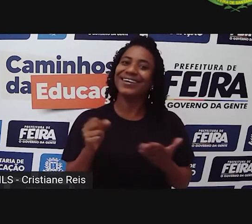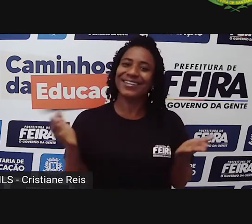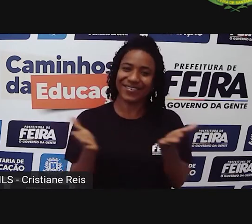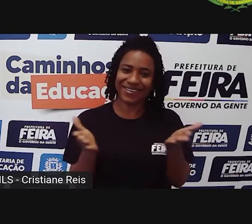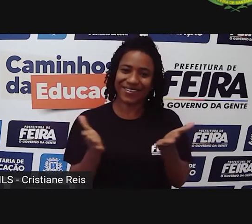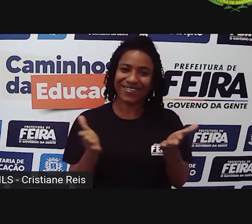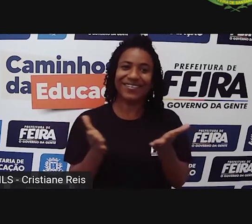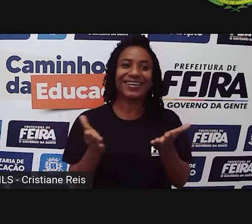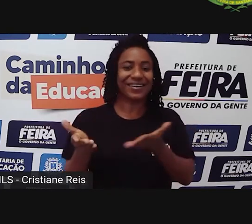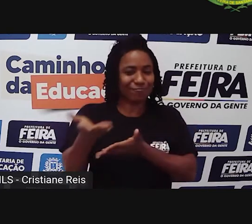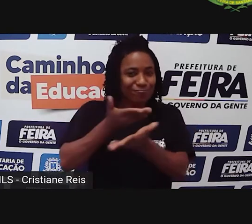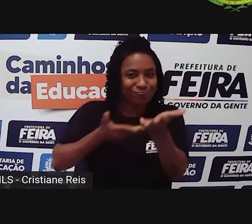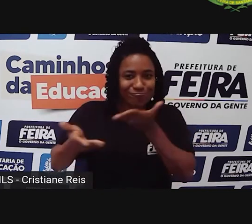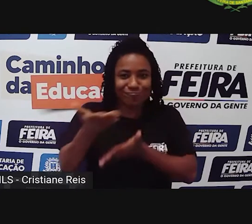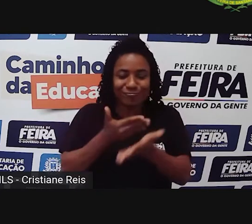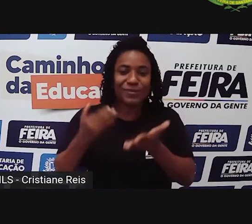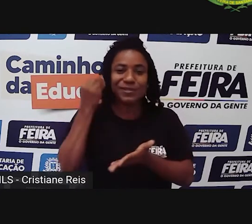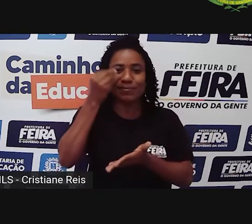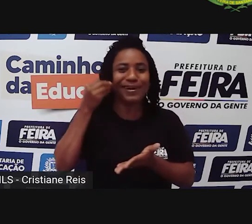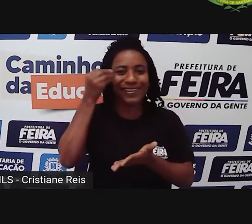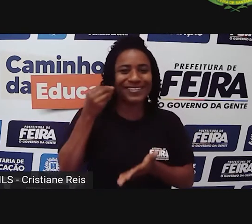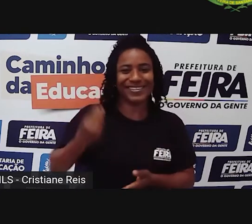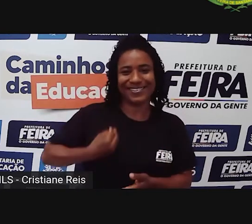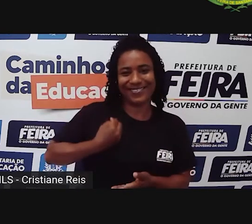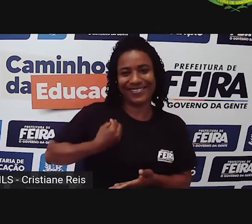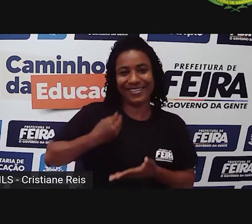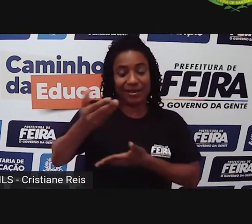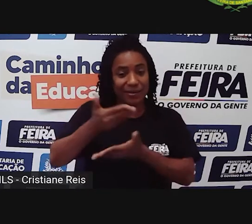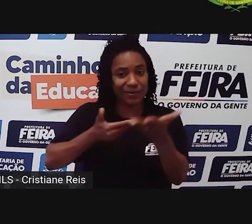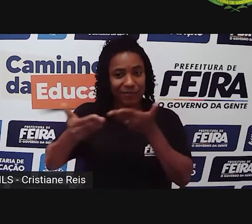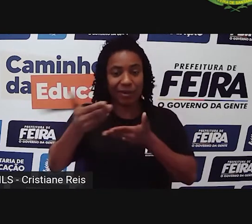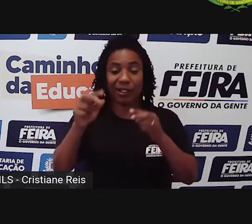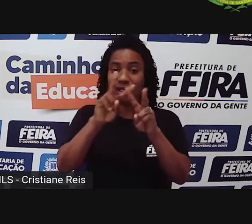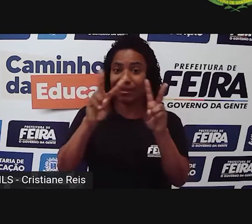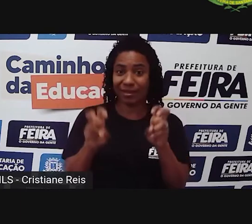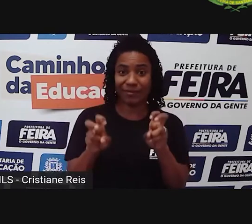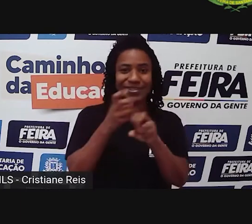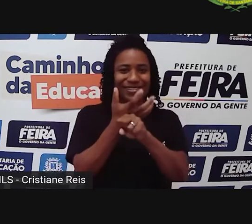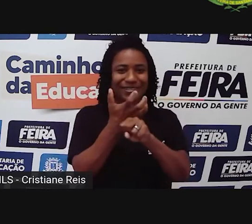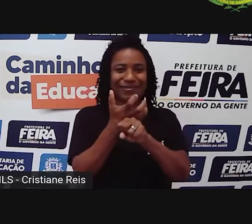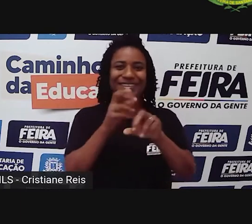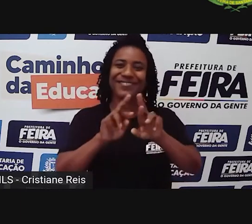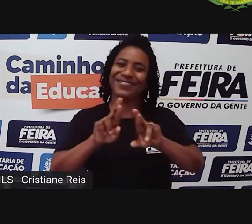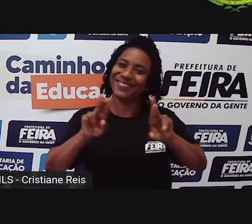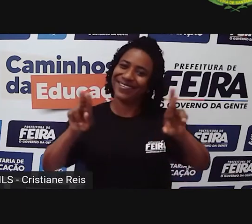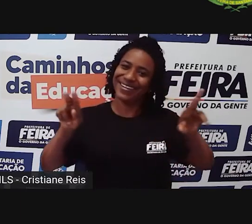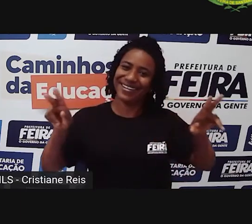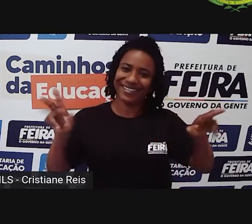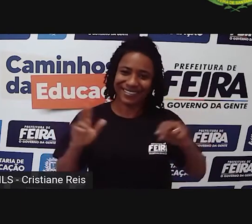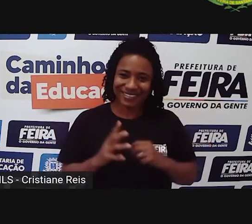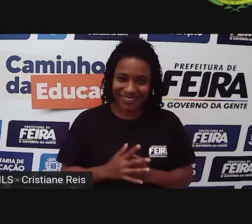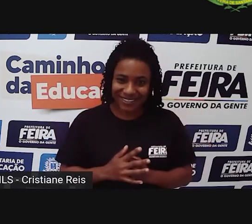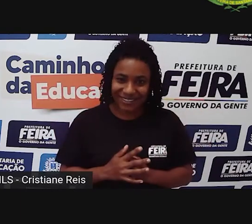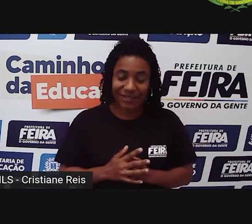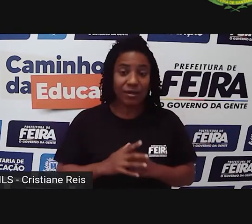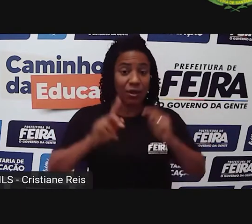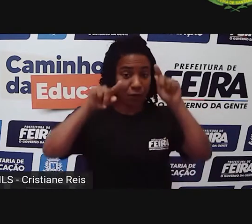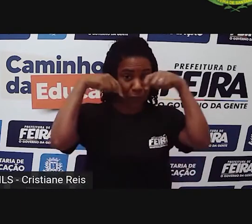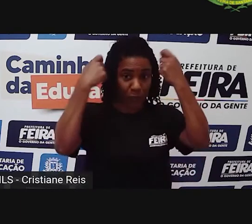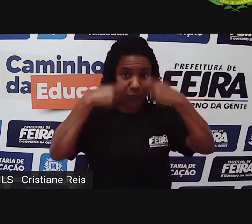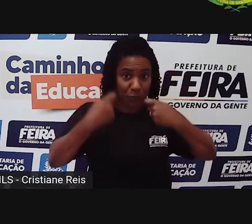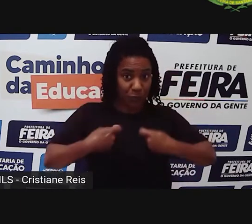e Viveres, onde a vai discutir vários temas transversais a diversas disciplinas. Bom, vou fazer agora a minha